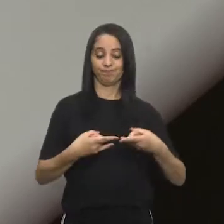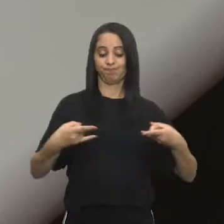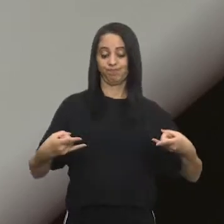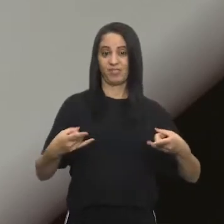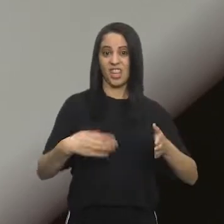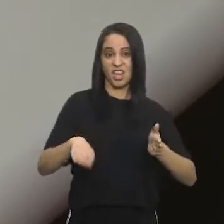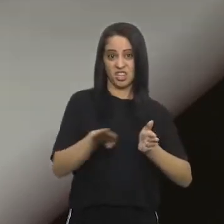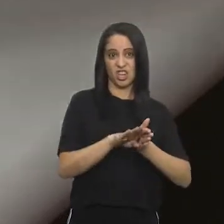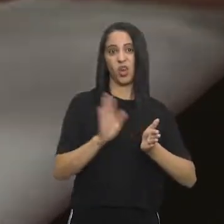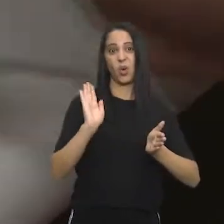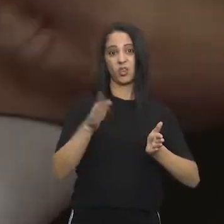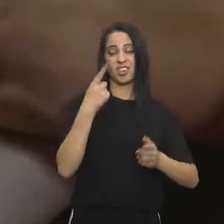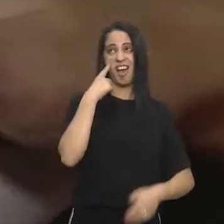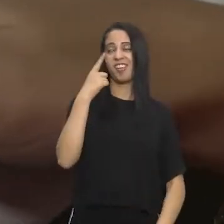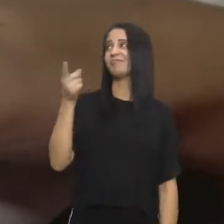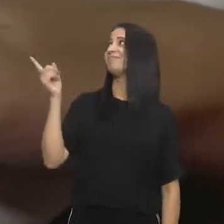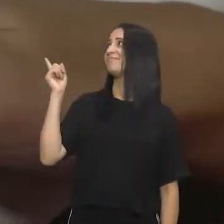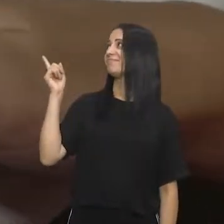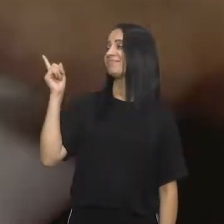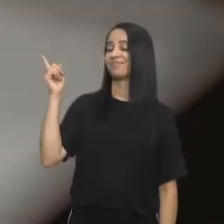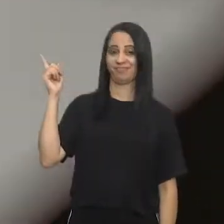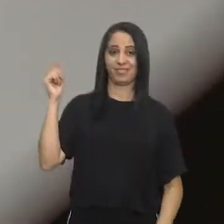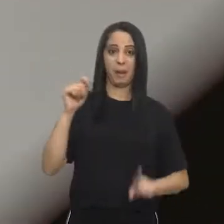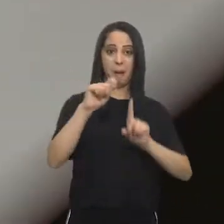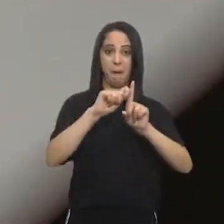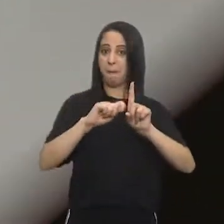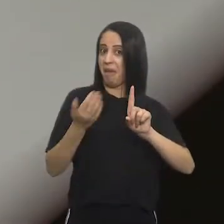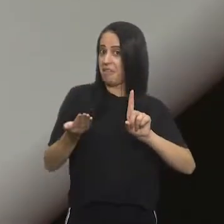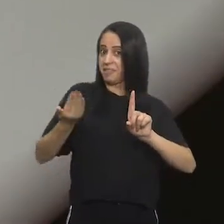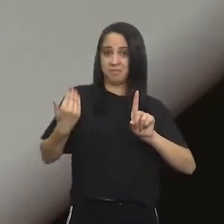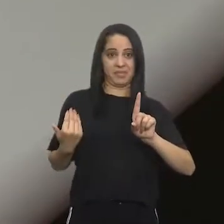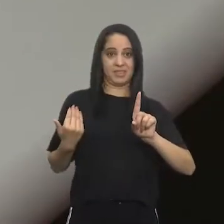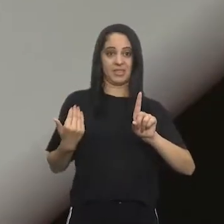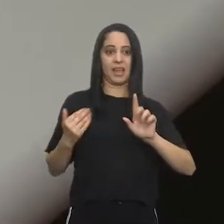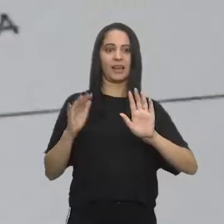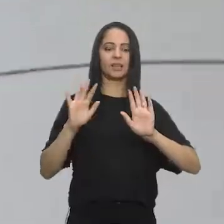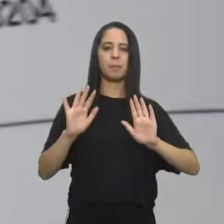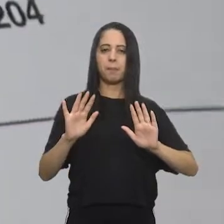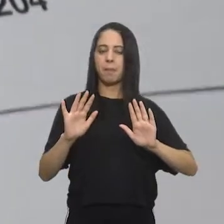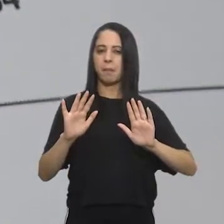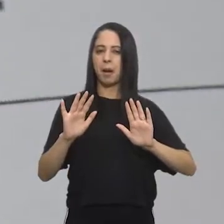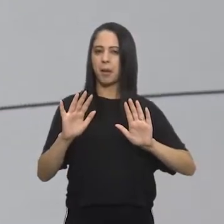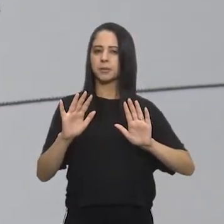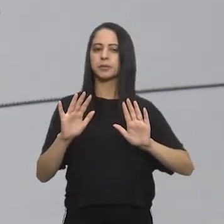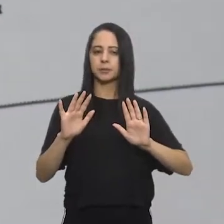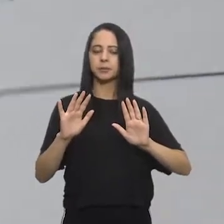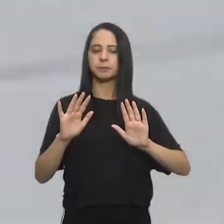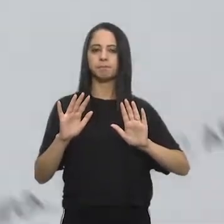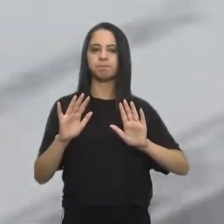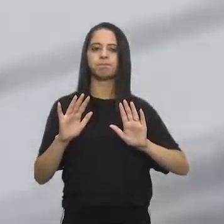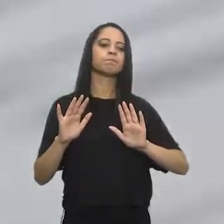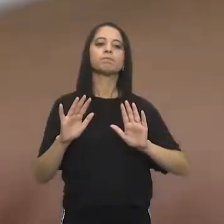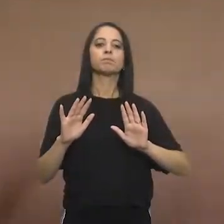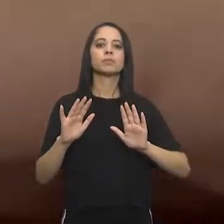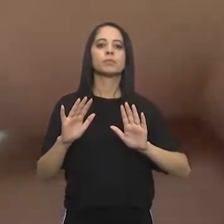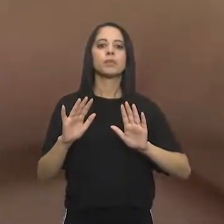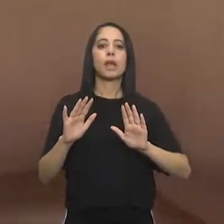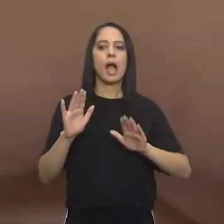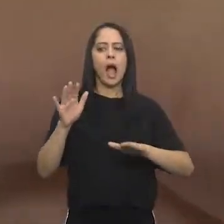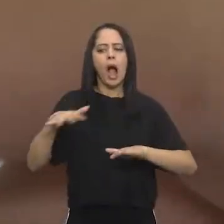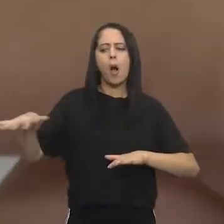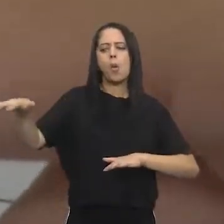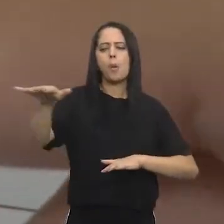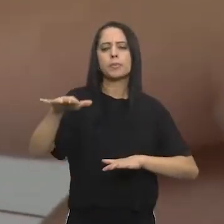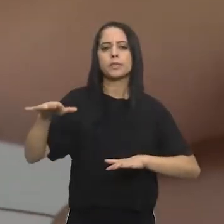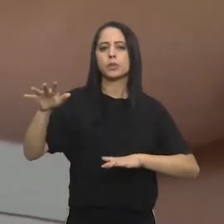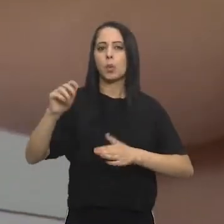Ele já está nas mãos dos contribuintes de São José dos Campos há quase um mês Mas nem todo mundo que recebeu o carnê do IPTU